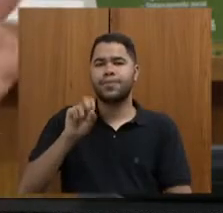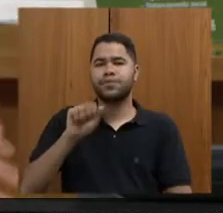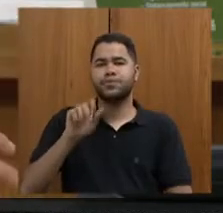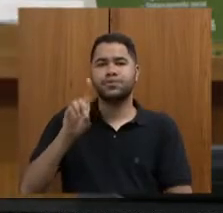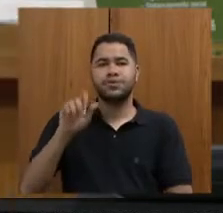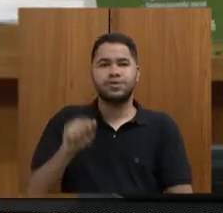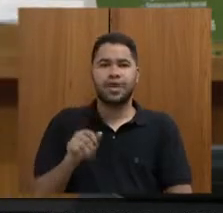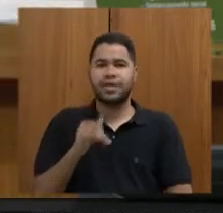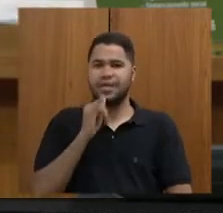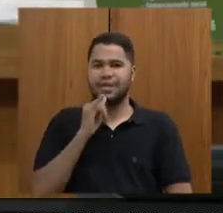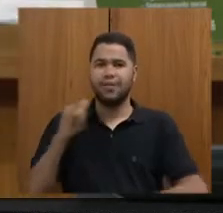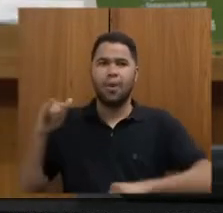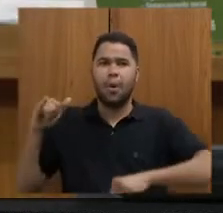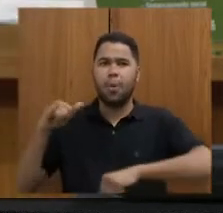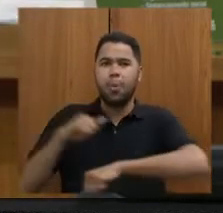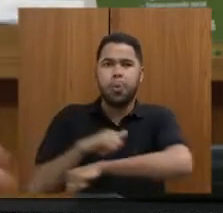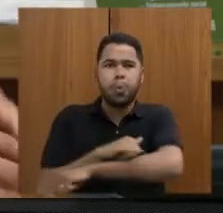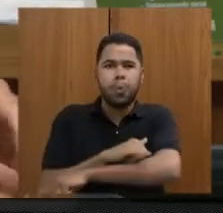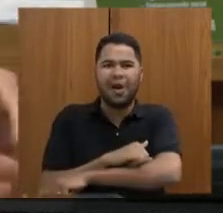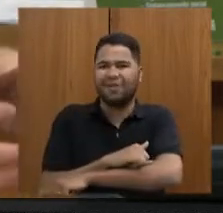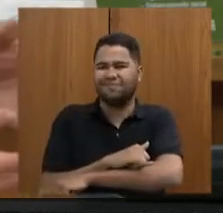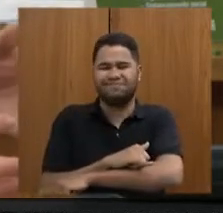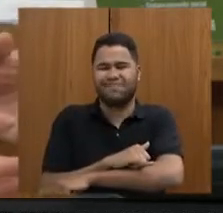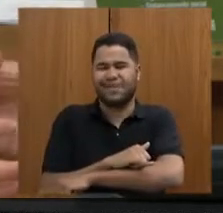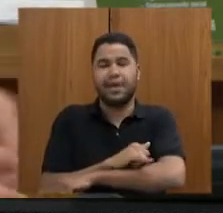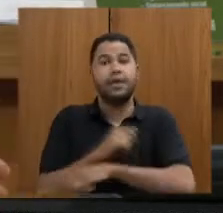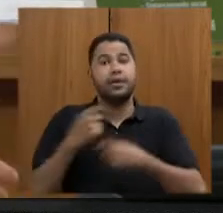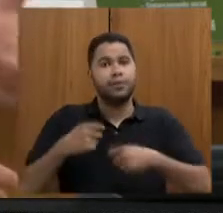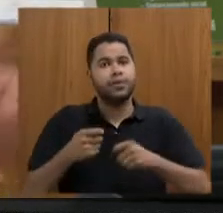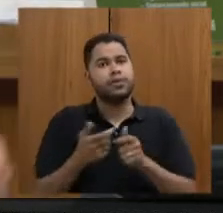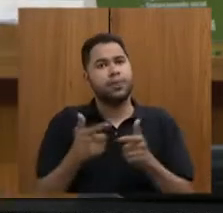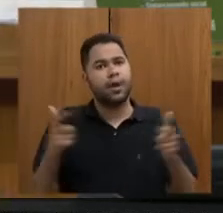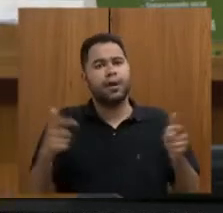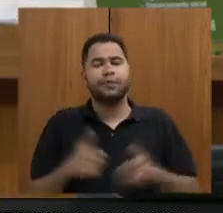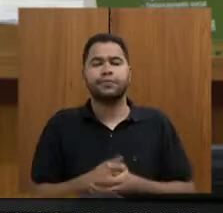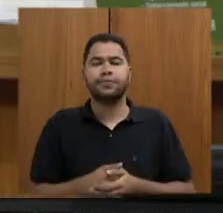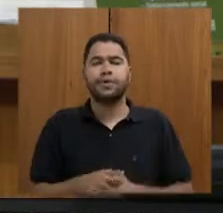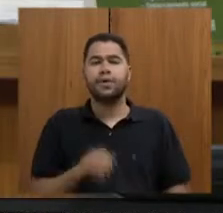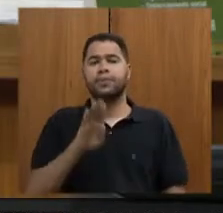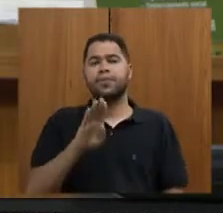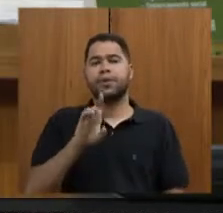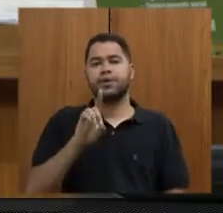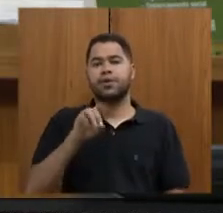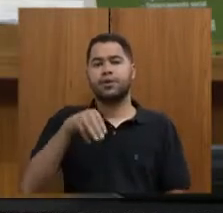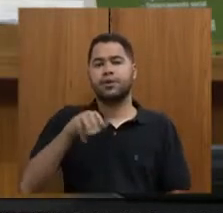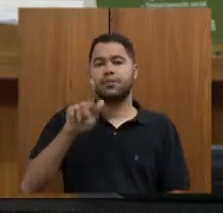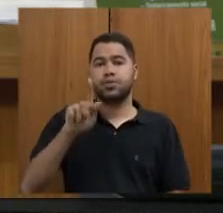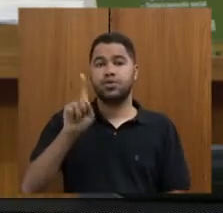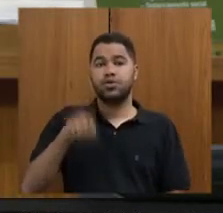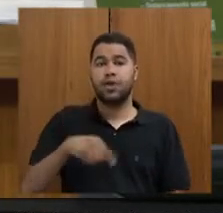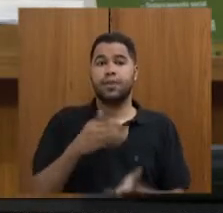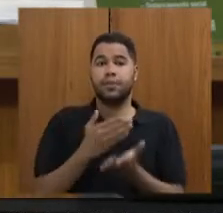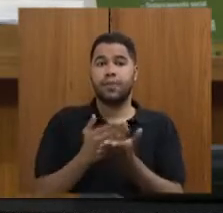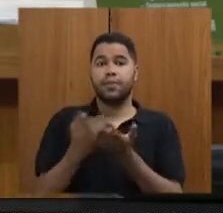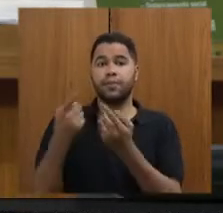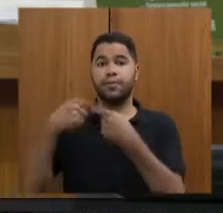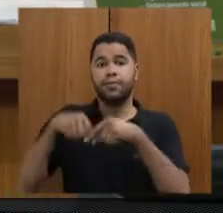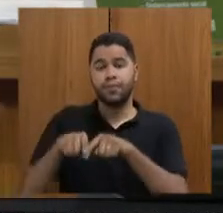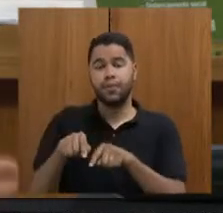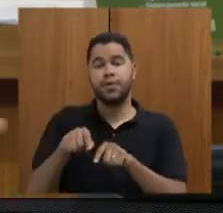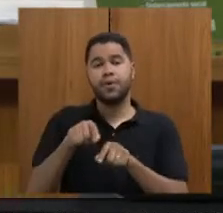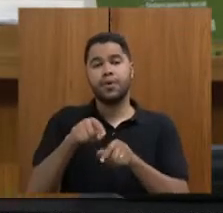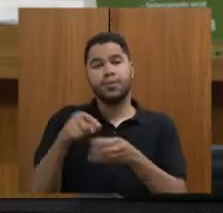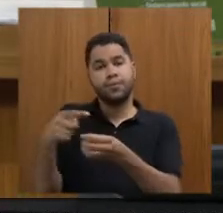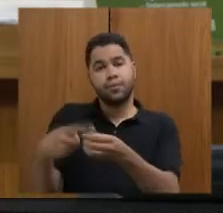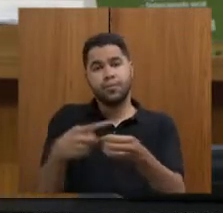atrair um voo lotado de turistas. Isso precisa de expandir. Aí o BDMG está aí com a linha de crédito para os municípios e